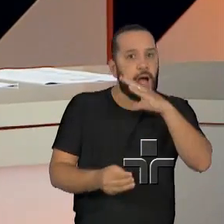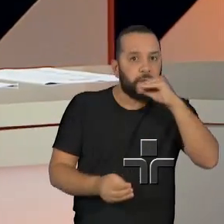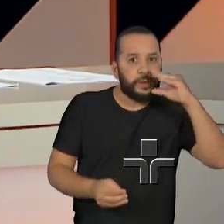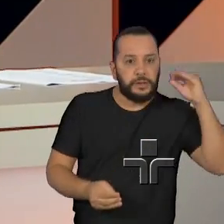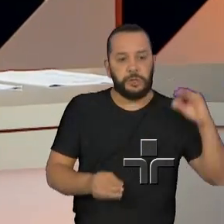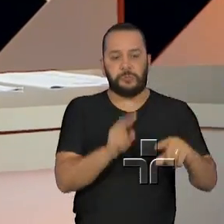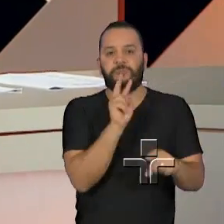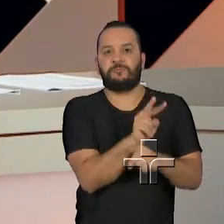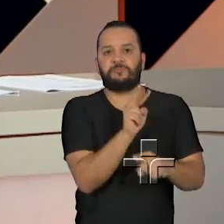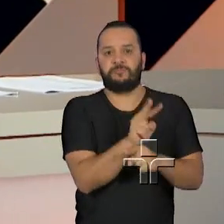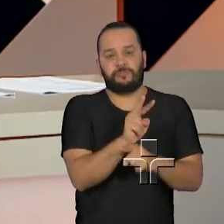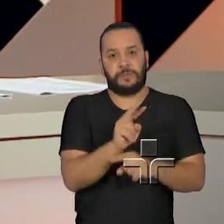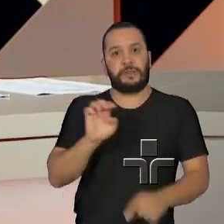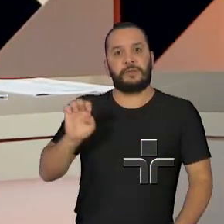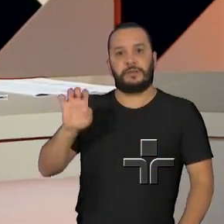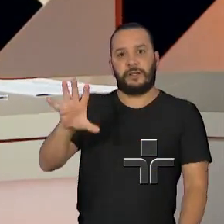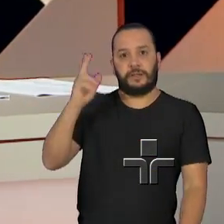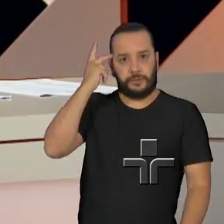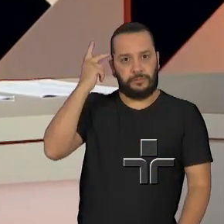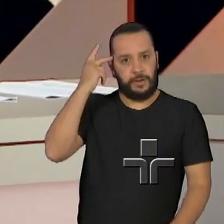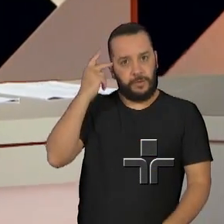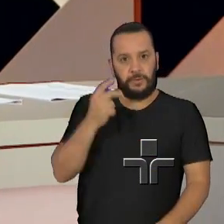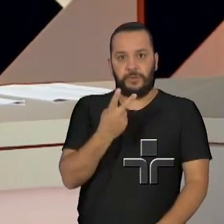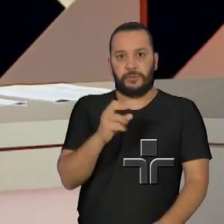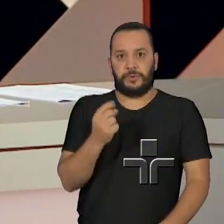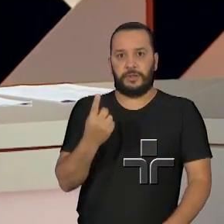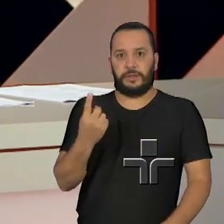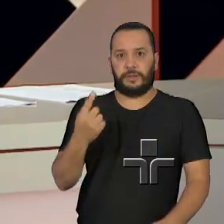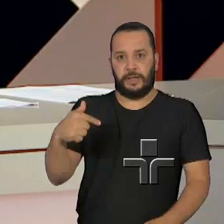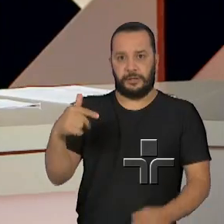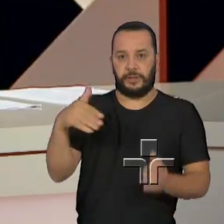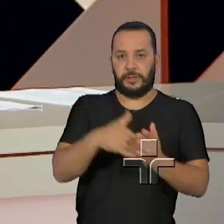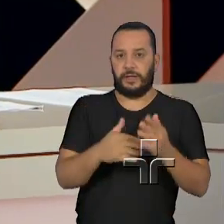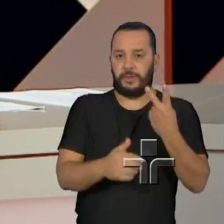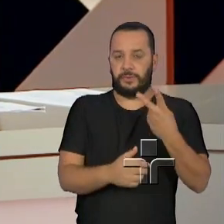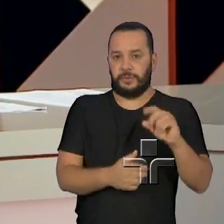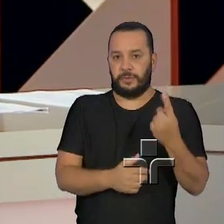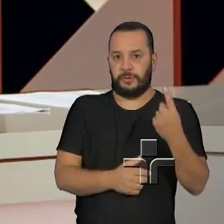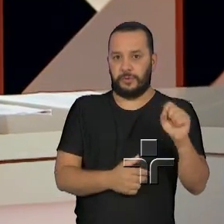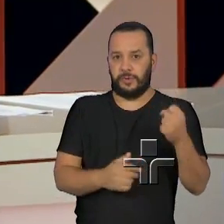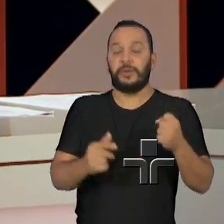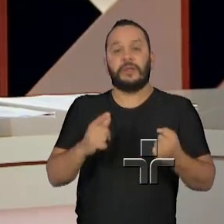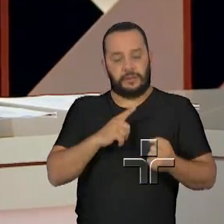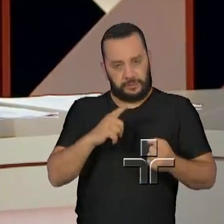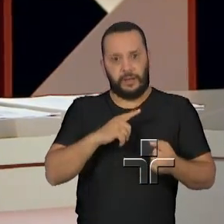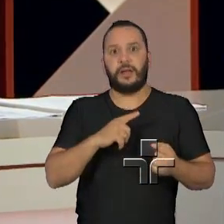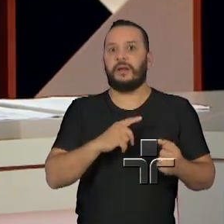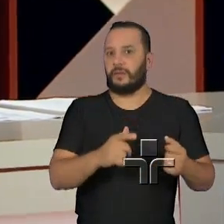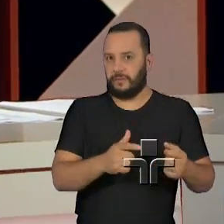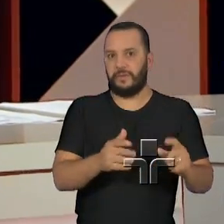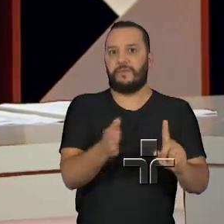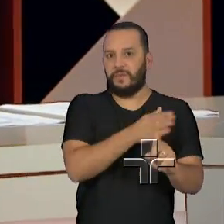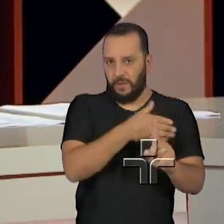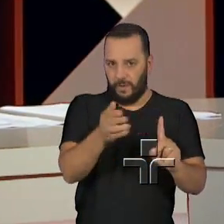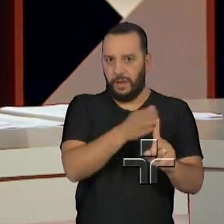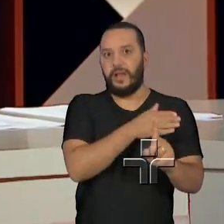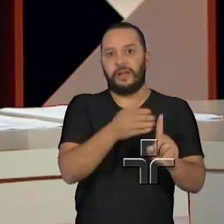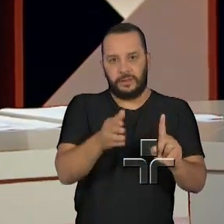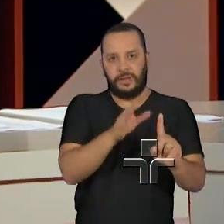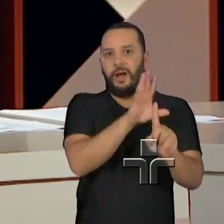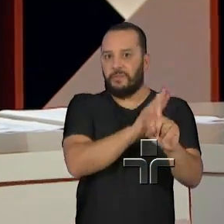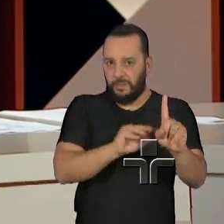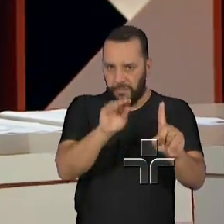No estado de São Paulo, de 2017 a 2018, houve um aumento de mais de mil casos de violência sexual.